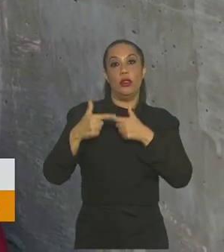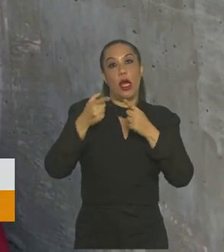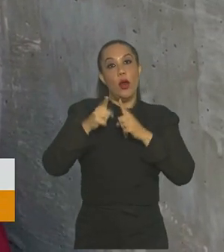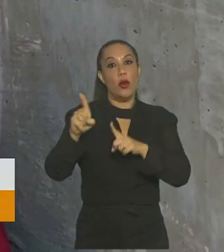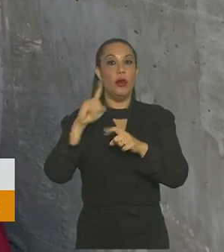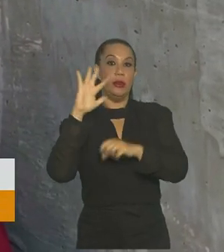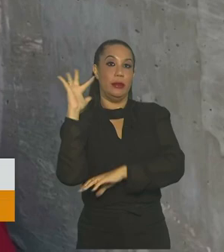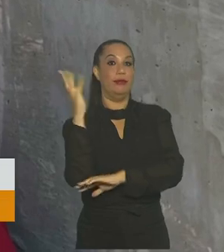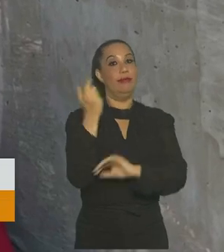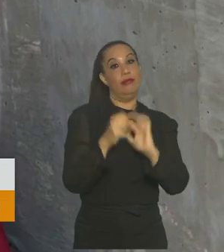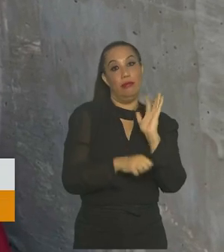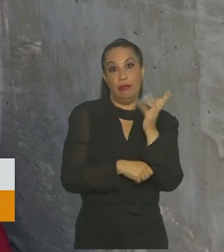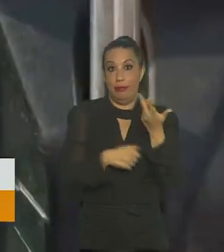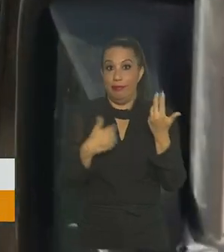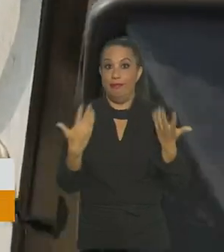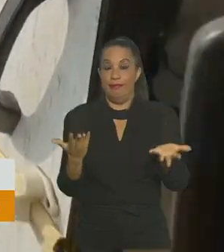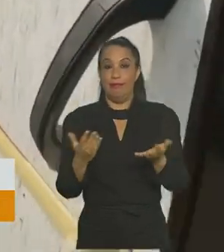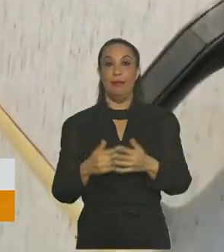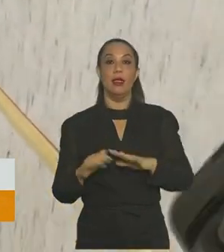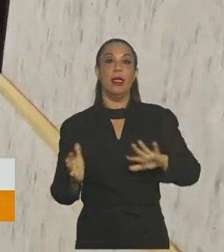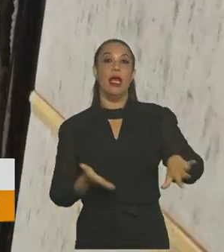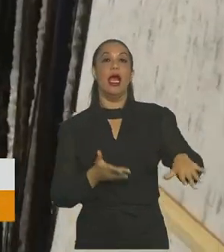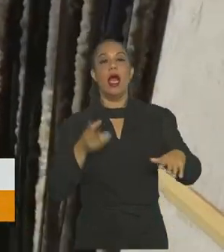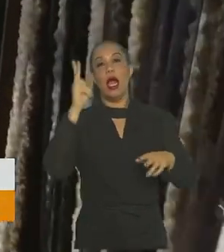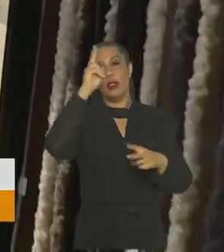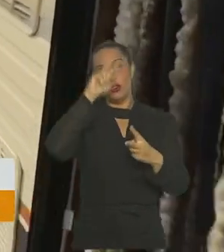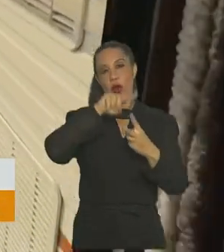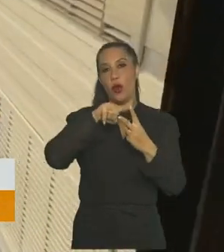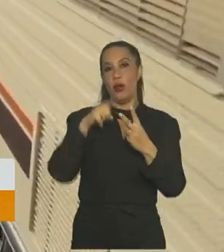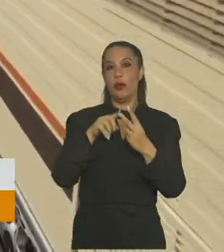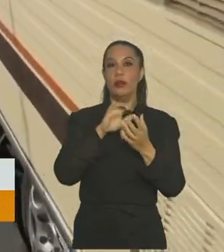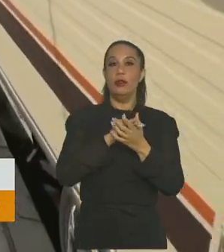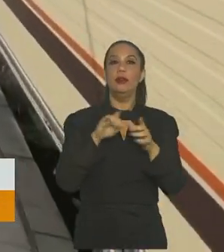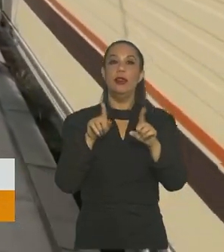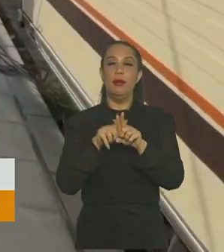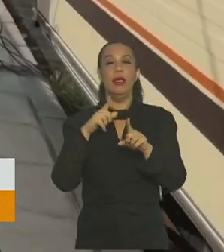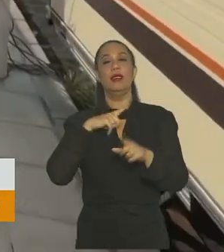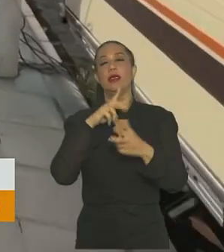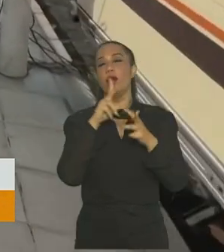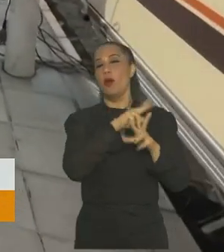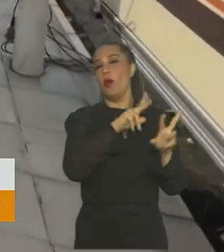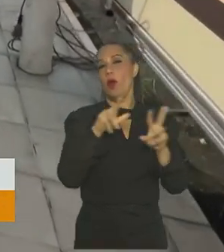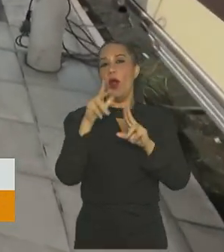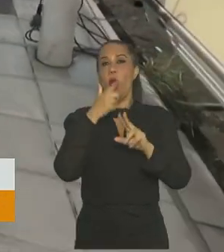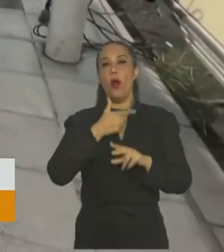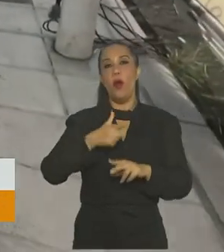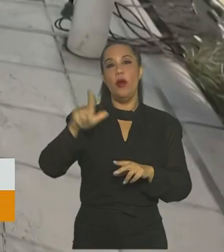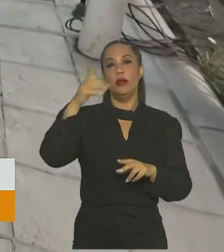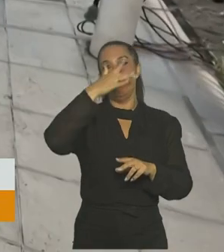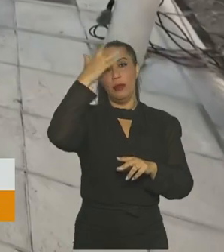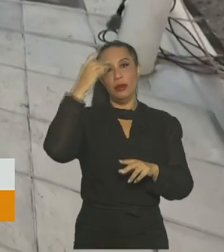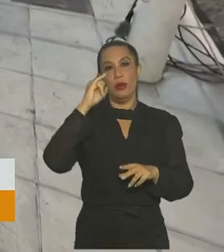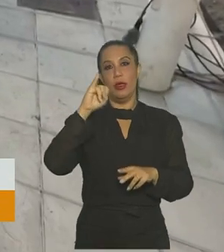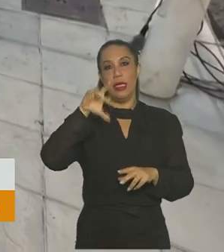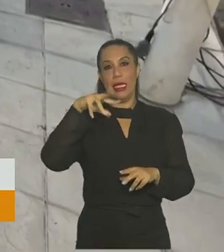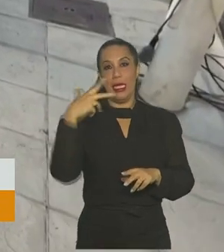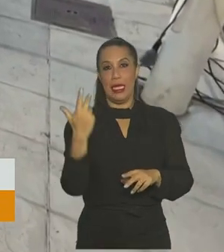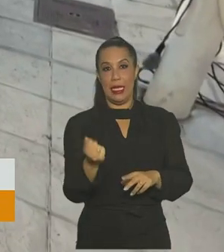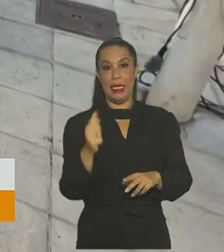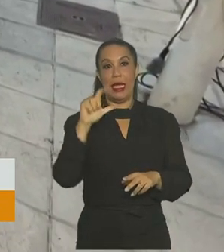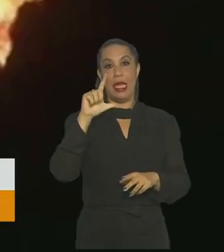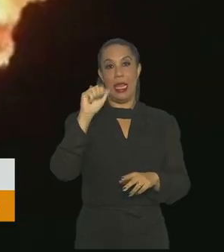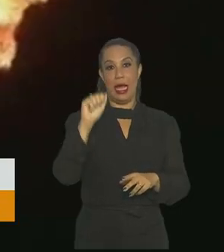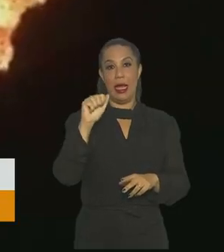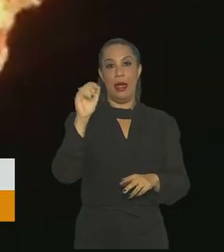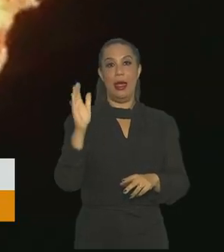contra a natureza, diz ela. A história do casal se confunde com a de tantas outras pessoas da ilha de La Palma, Mas,